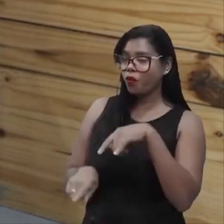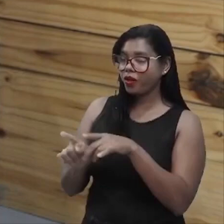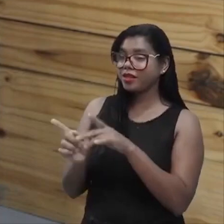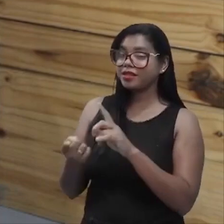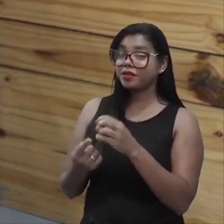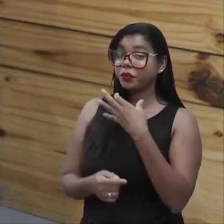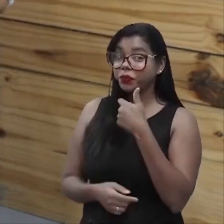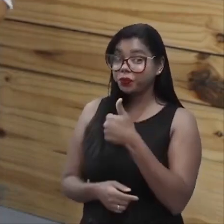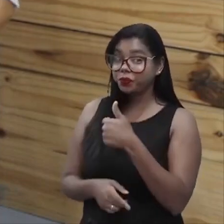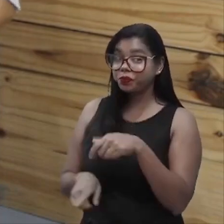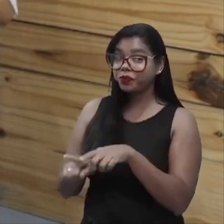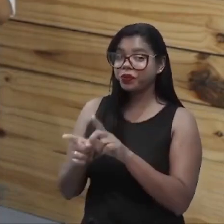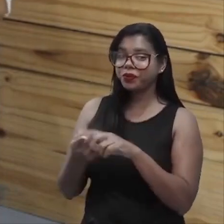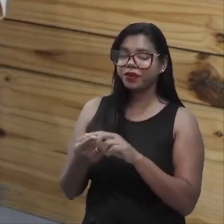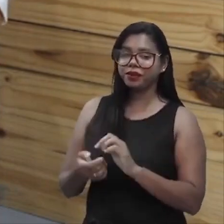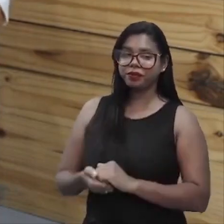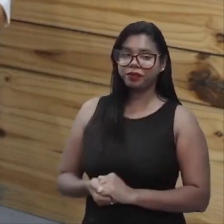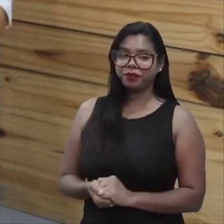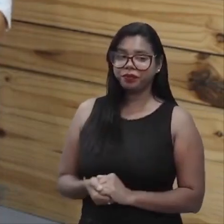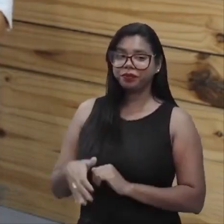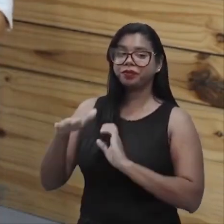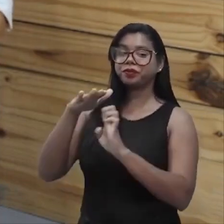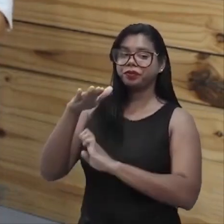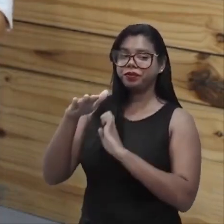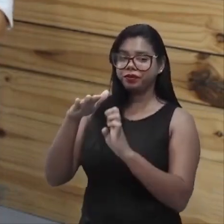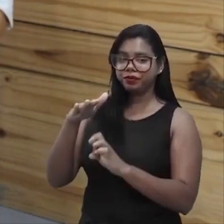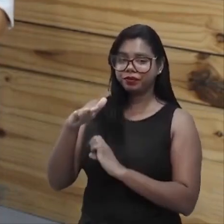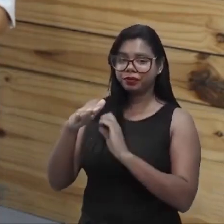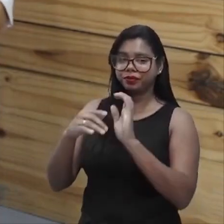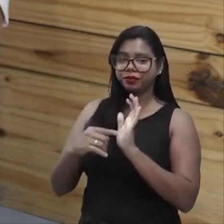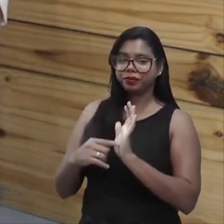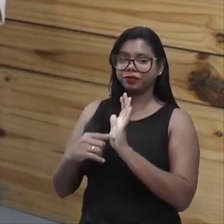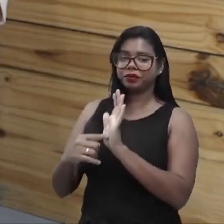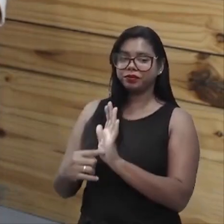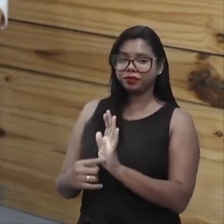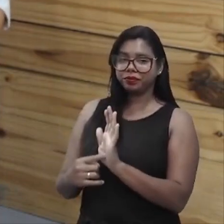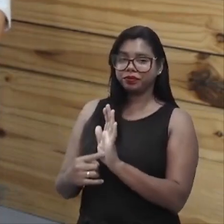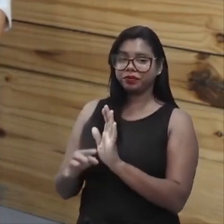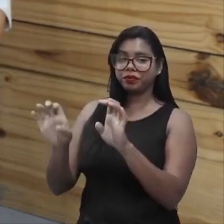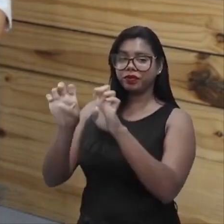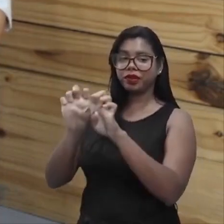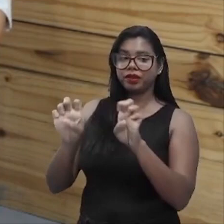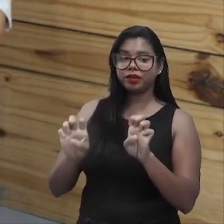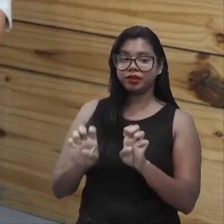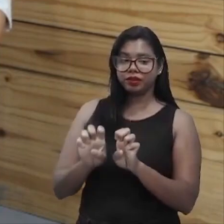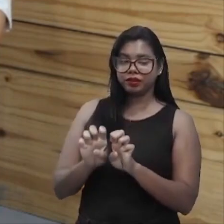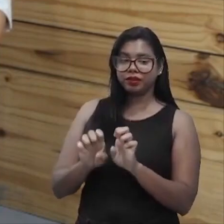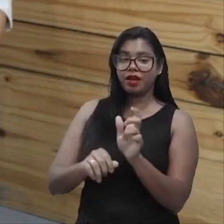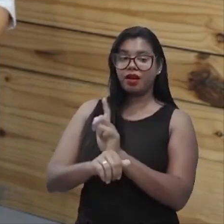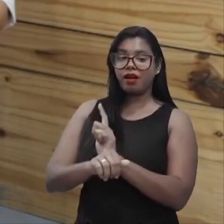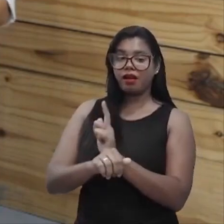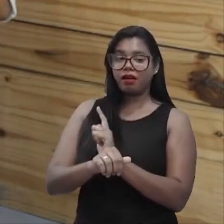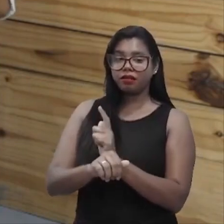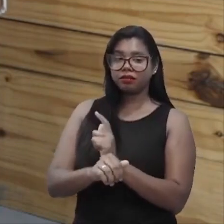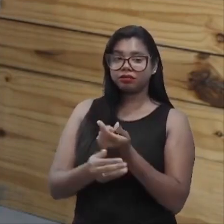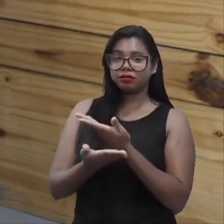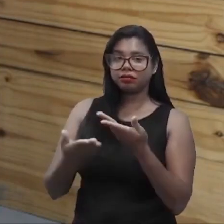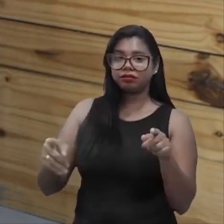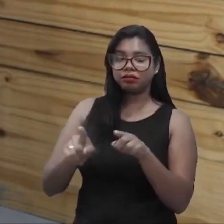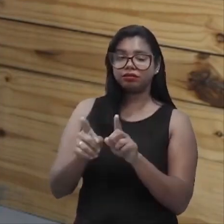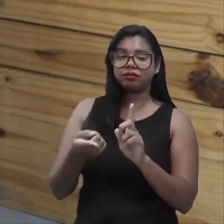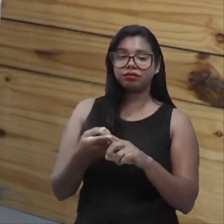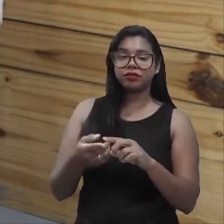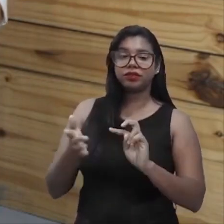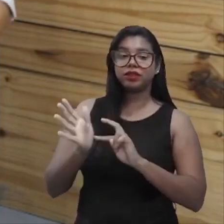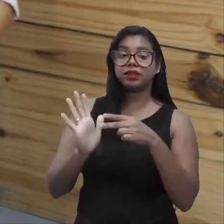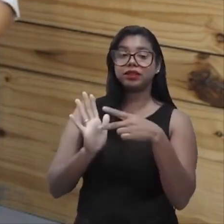o que é muito bom. Vejam só, se uma empresa se submete a estruturar um sistema de gestão da qualidade, qualidade, significa